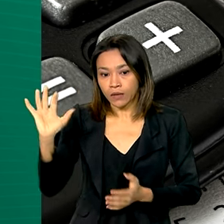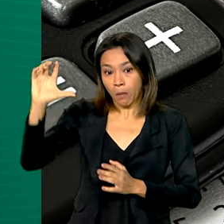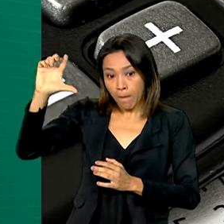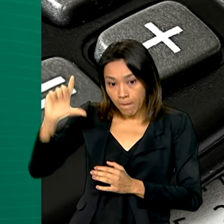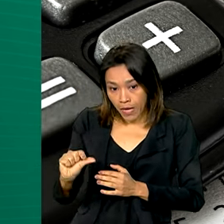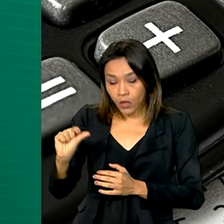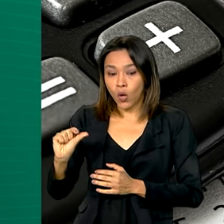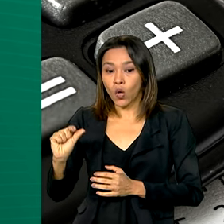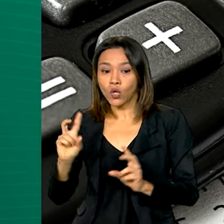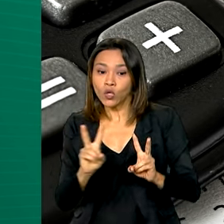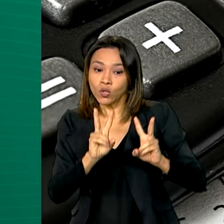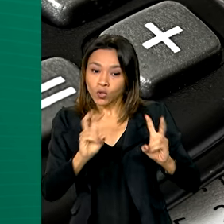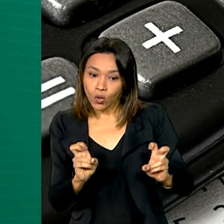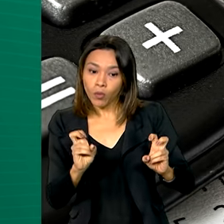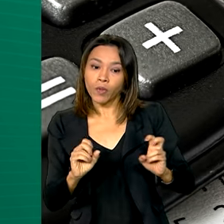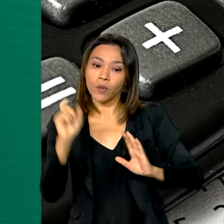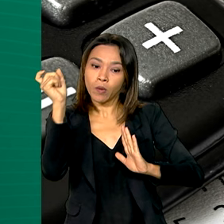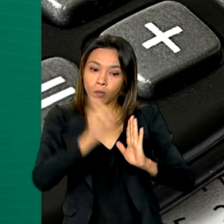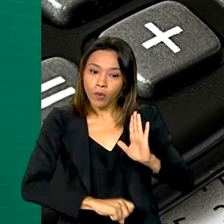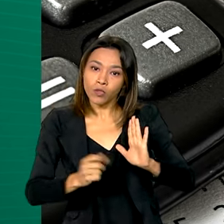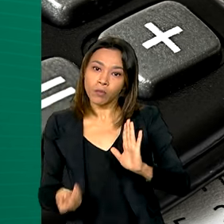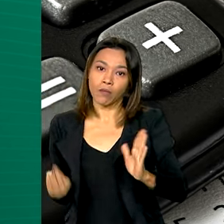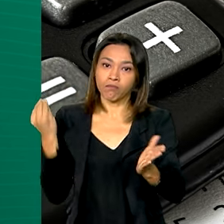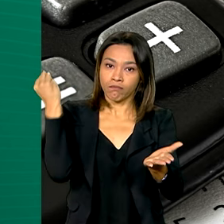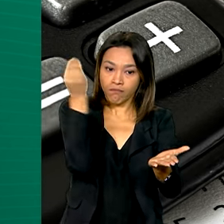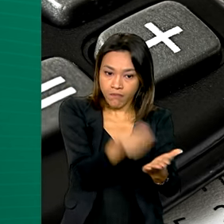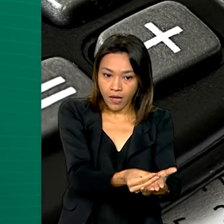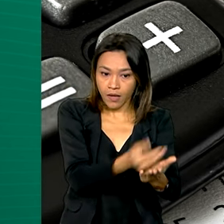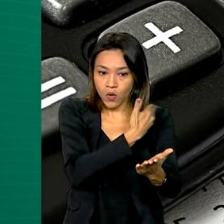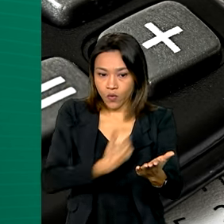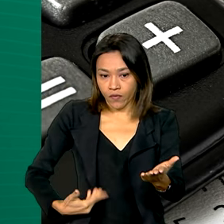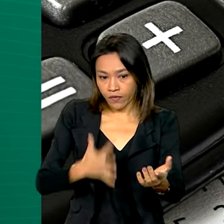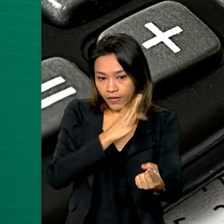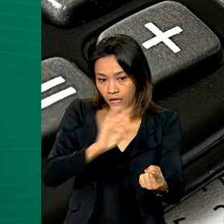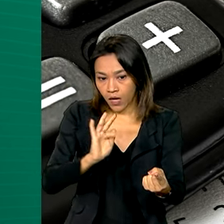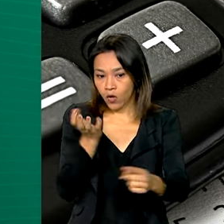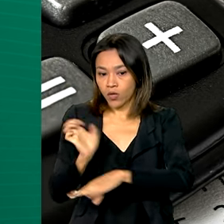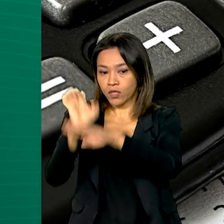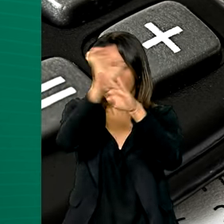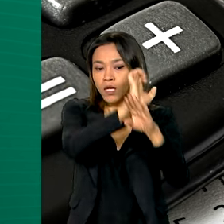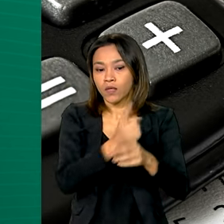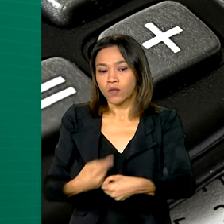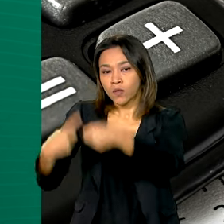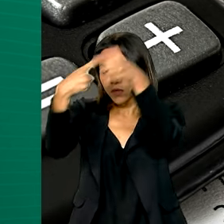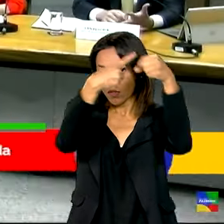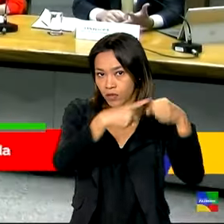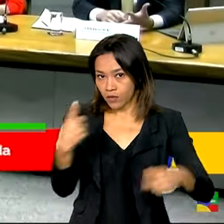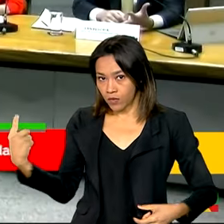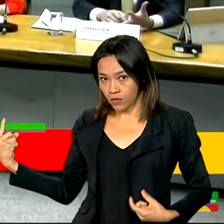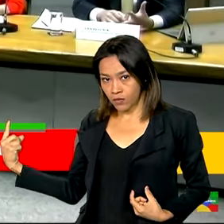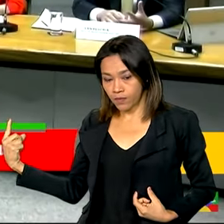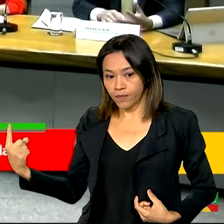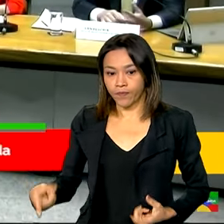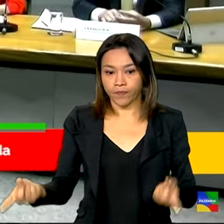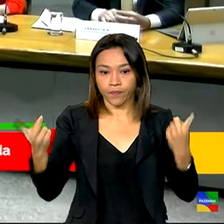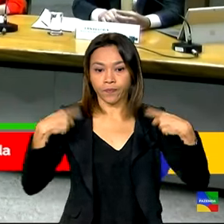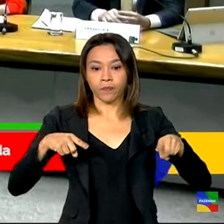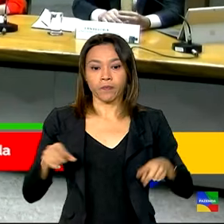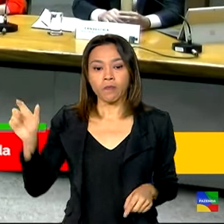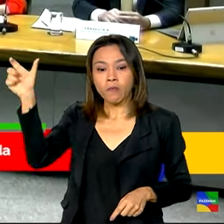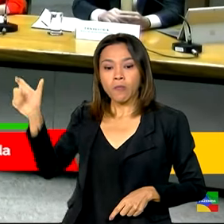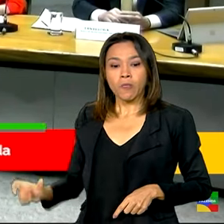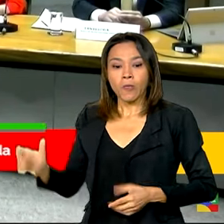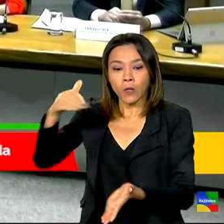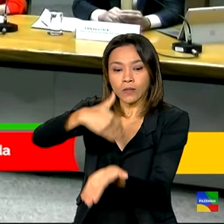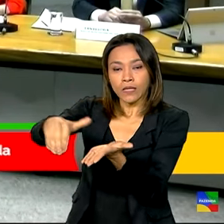imposto sobre valor agregado para o governo federal, para os estados e para os municípios. O secretário executivo